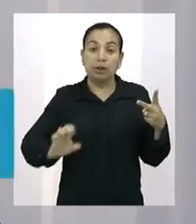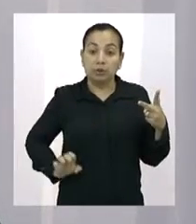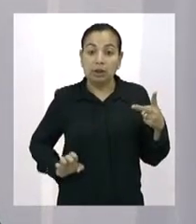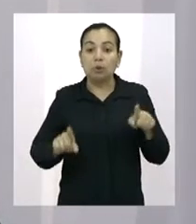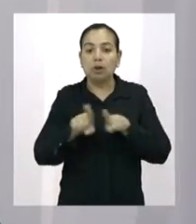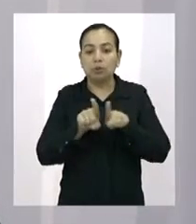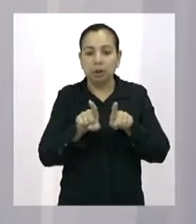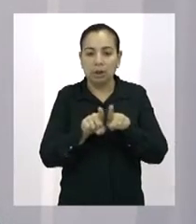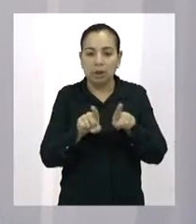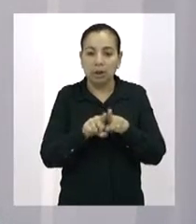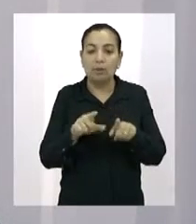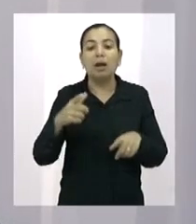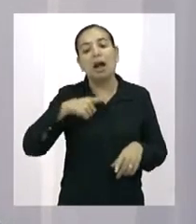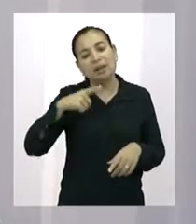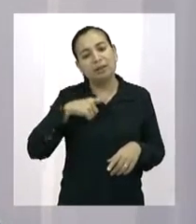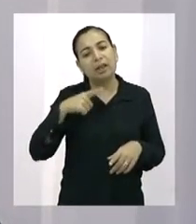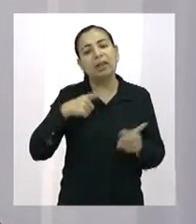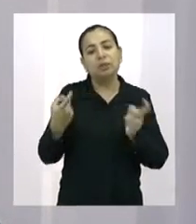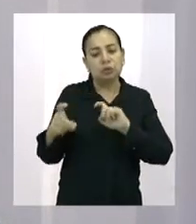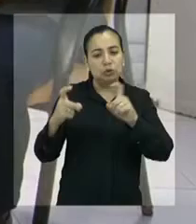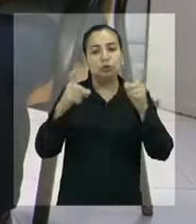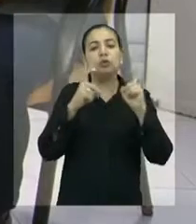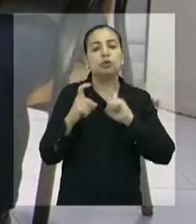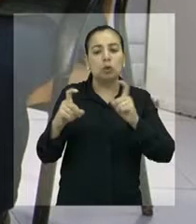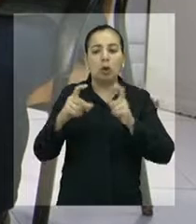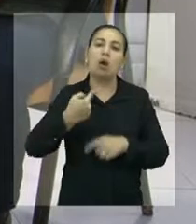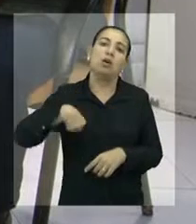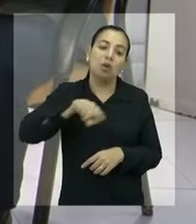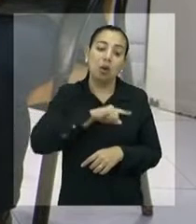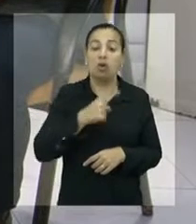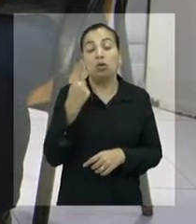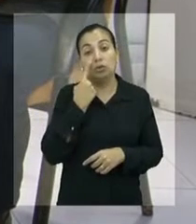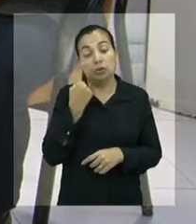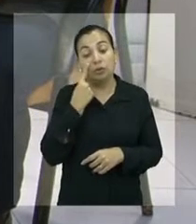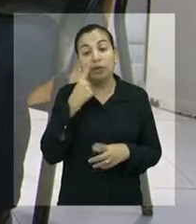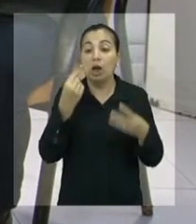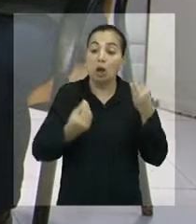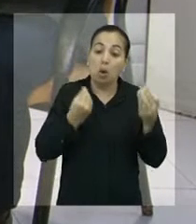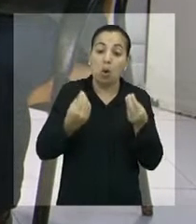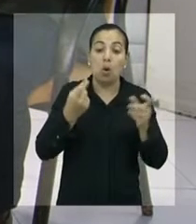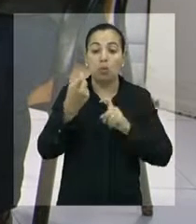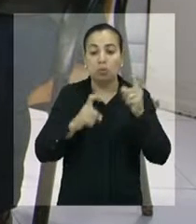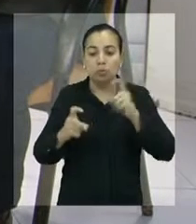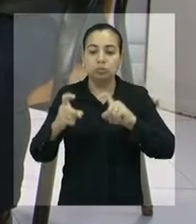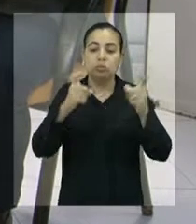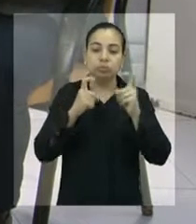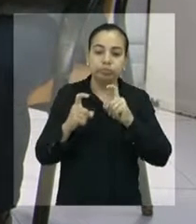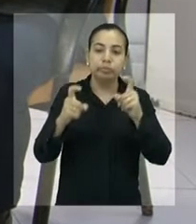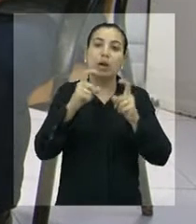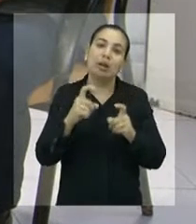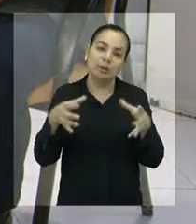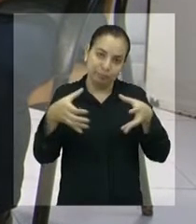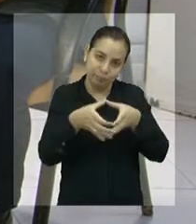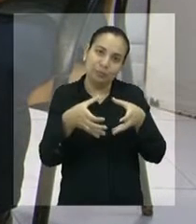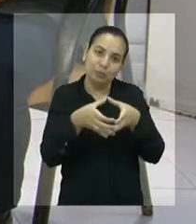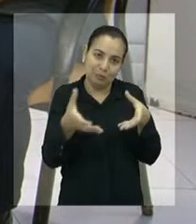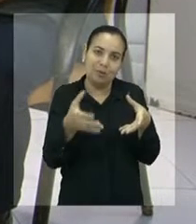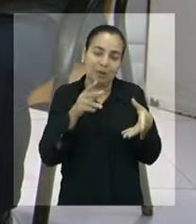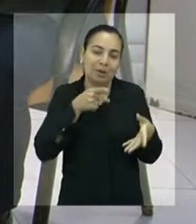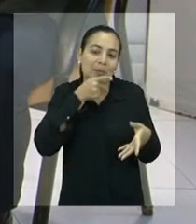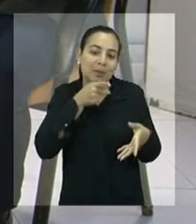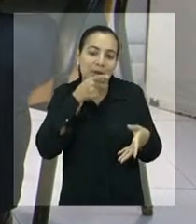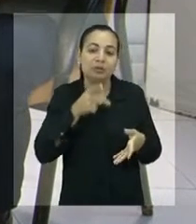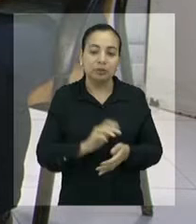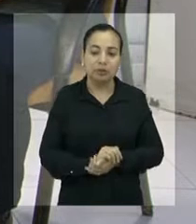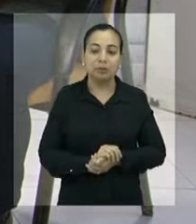Aí é uma discussão que nós ainda temos um bom tempo para ser discutida com o partido, né? Nós vamos discutir